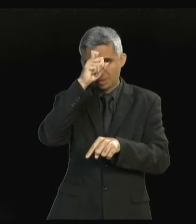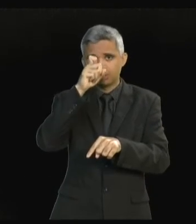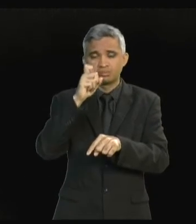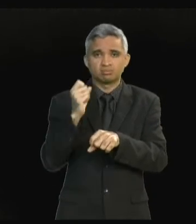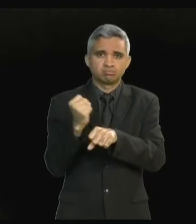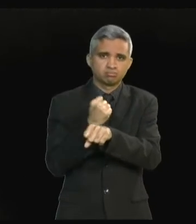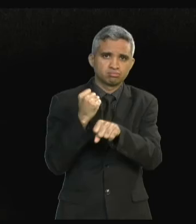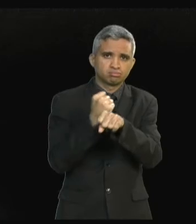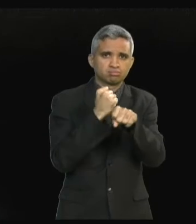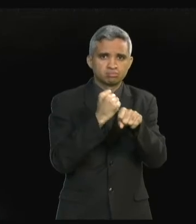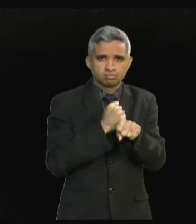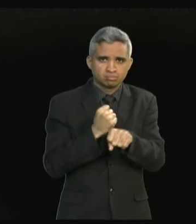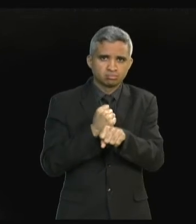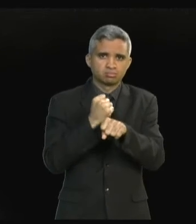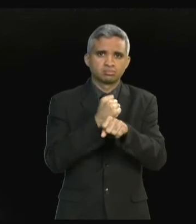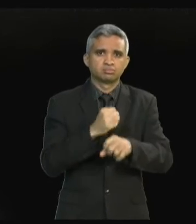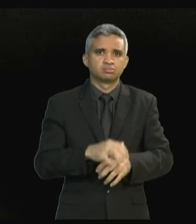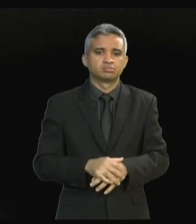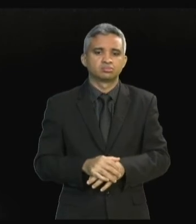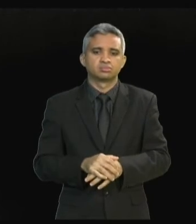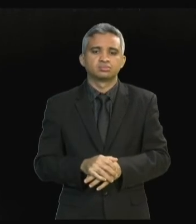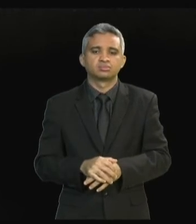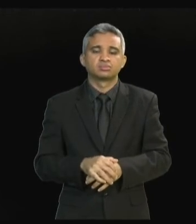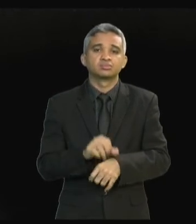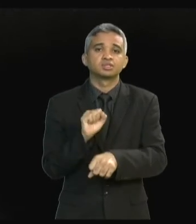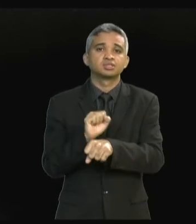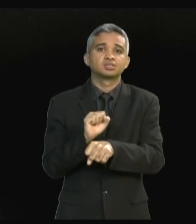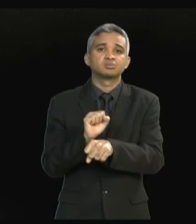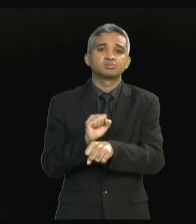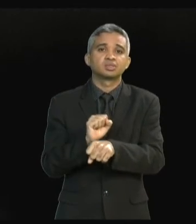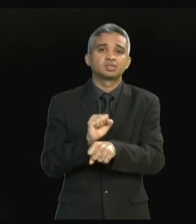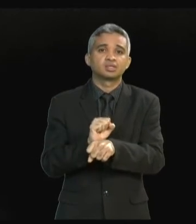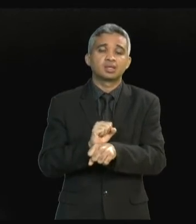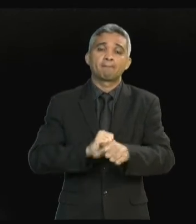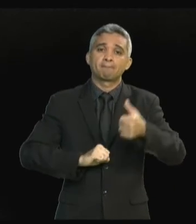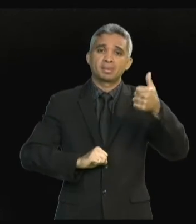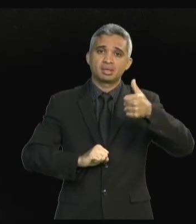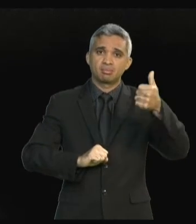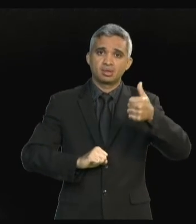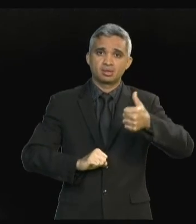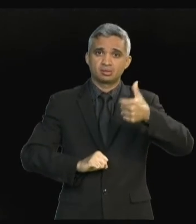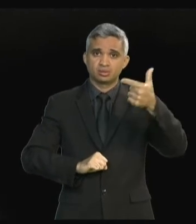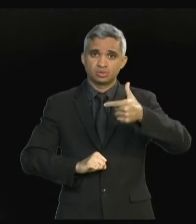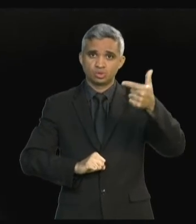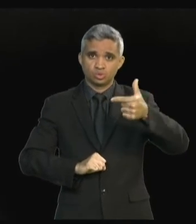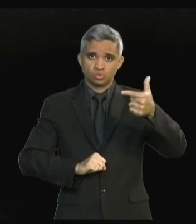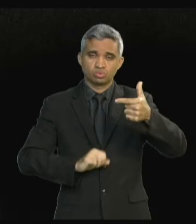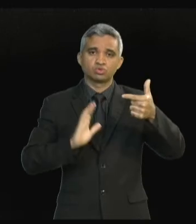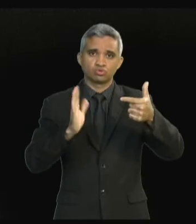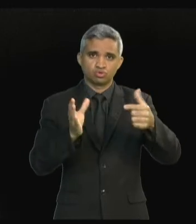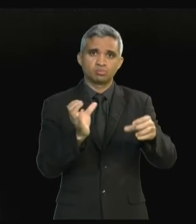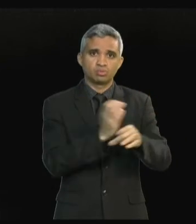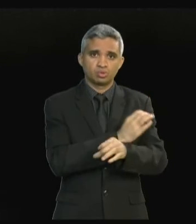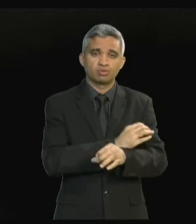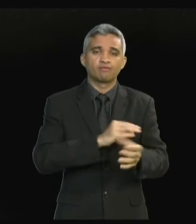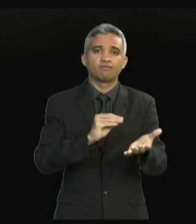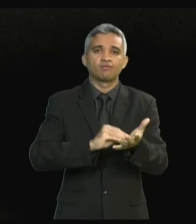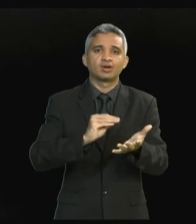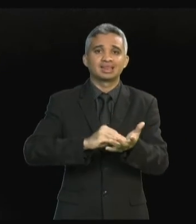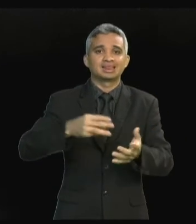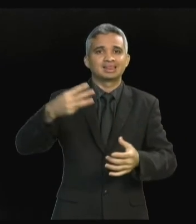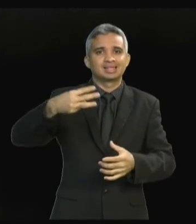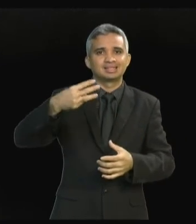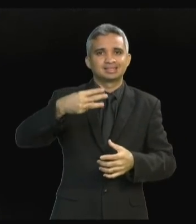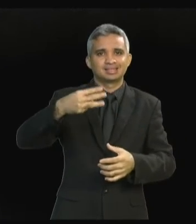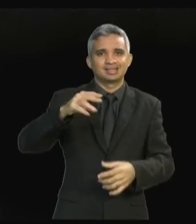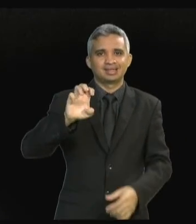nós estamos aguardando a conclusão da terceira etapa, da terceira e última etapa que vai contemplar o município de Tapeco,